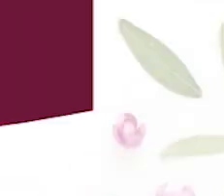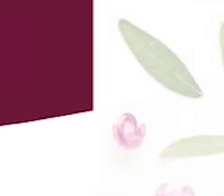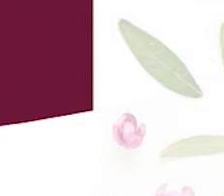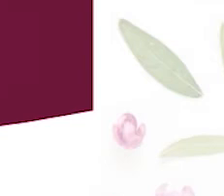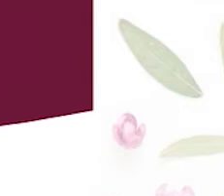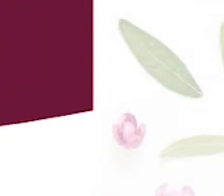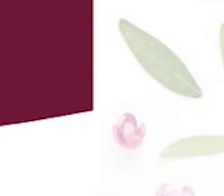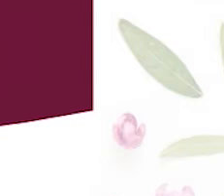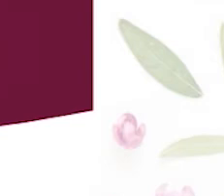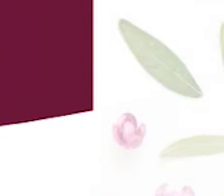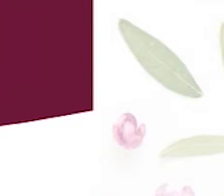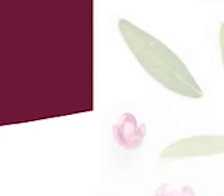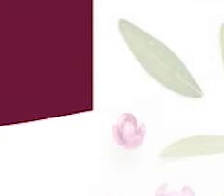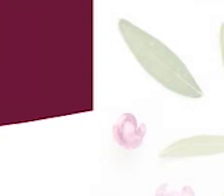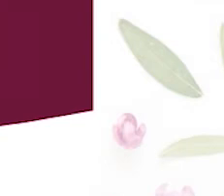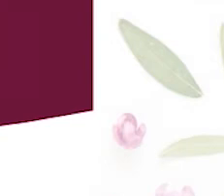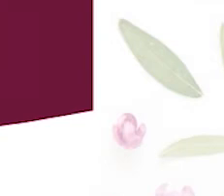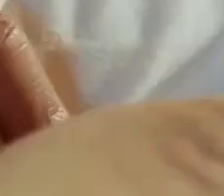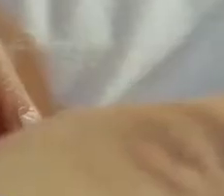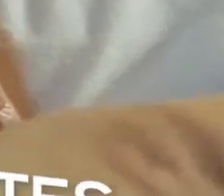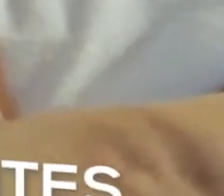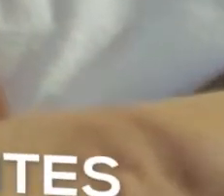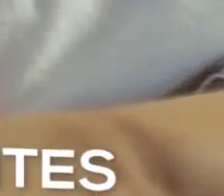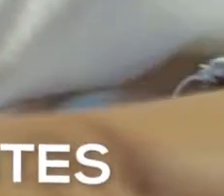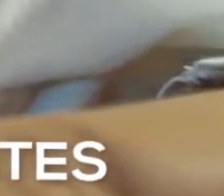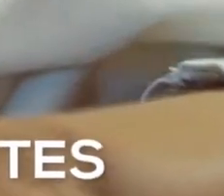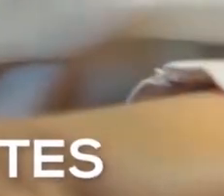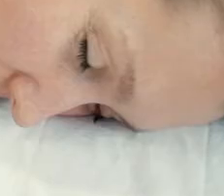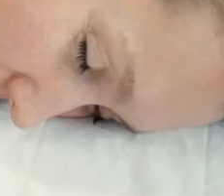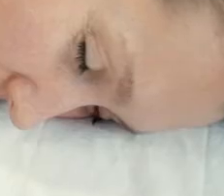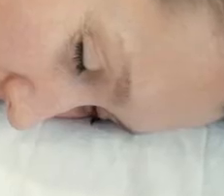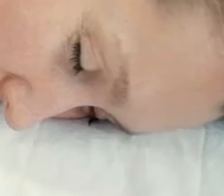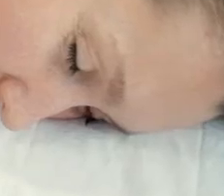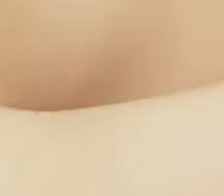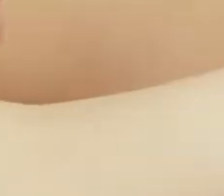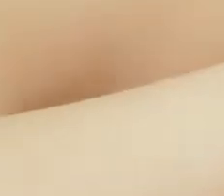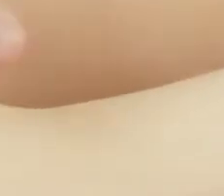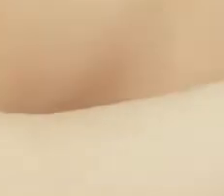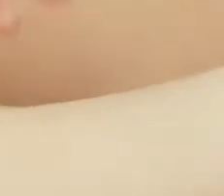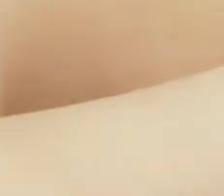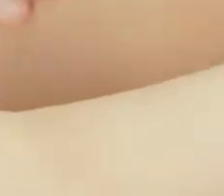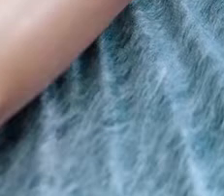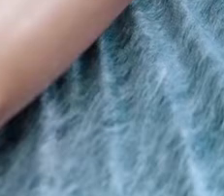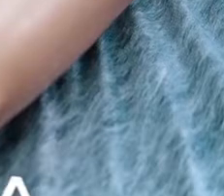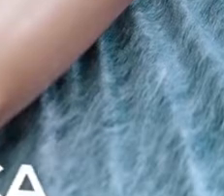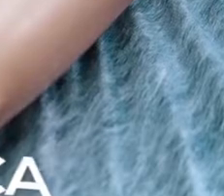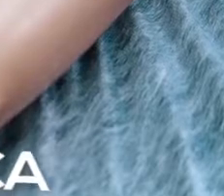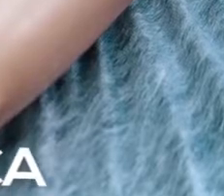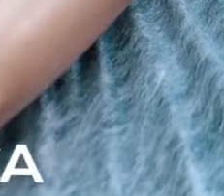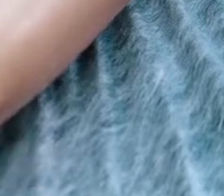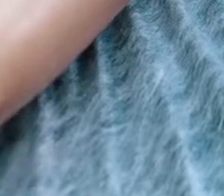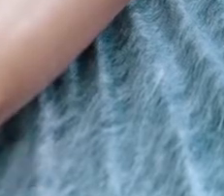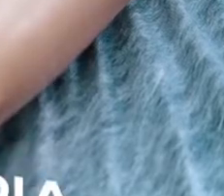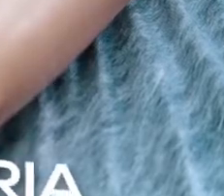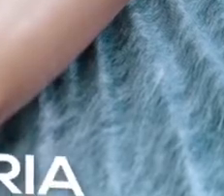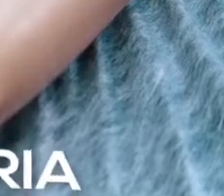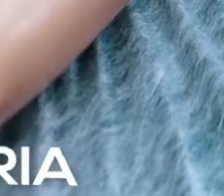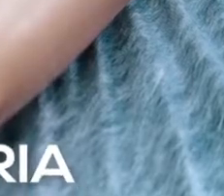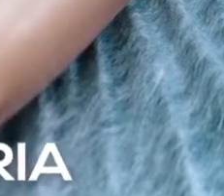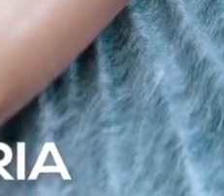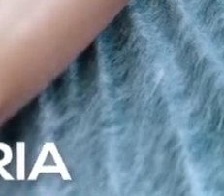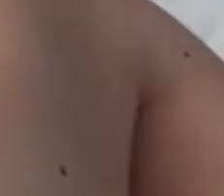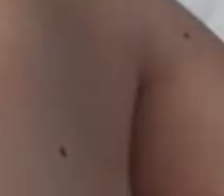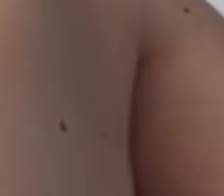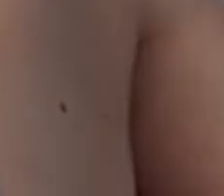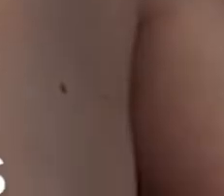Lourdes Aren Massoterapeuta Massagens relaxantes Terapêuticas Modeladoras Drenagem linfática Drenagem pré E